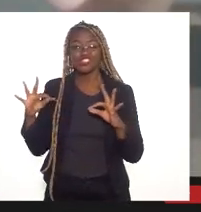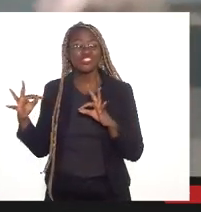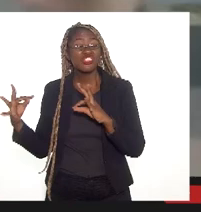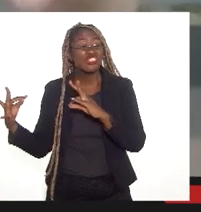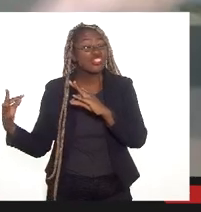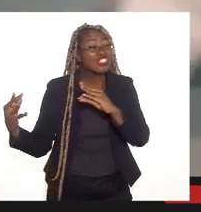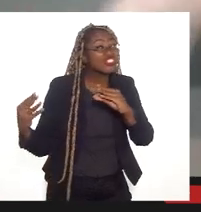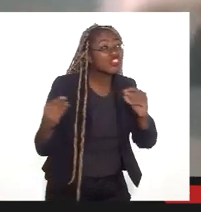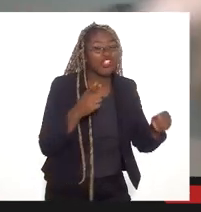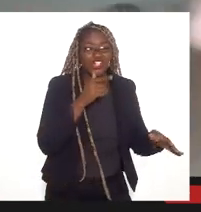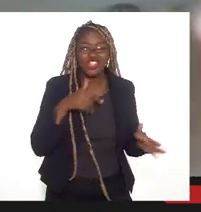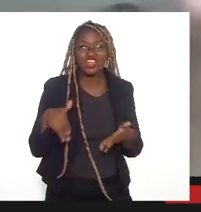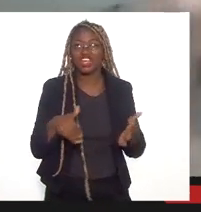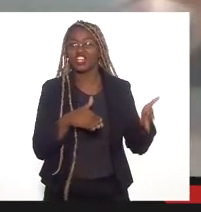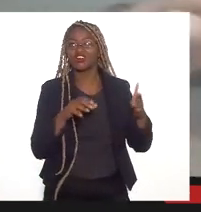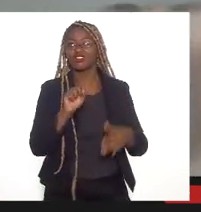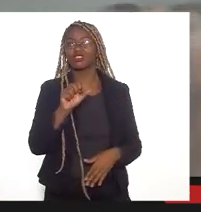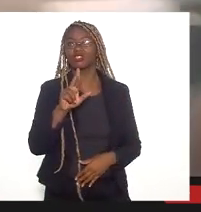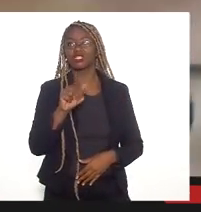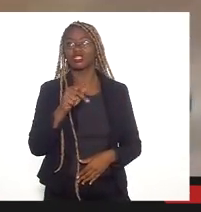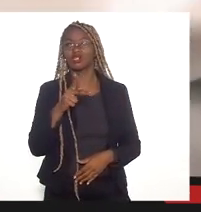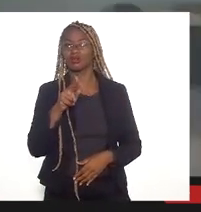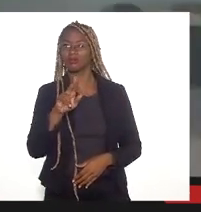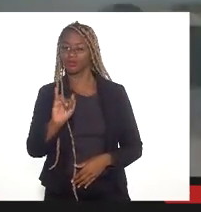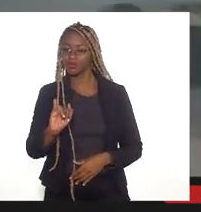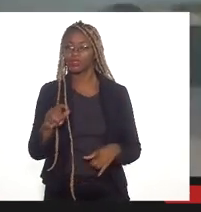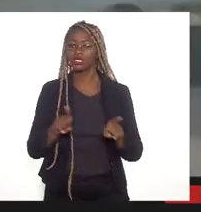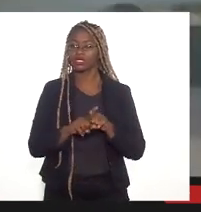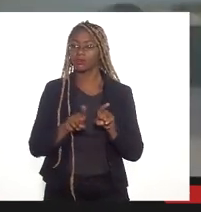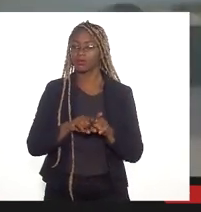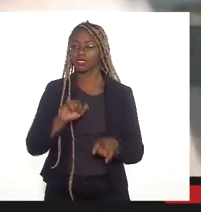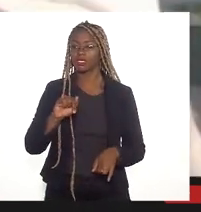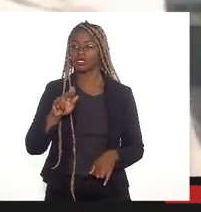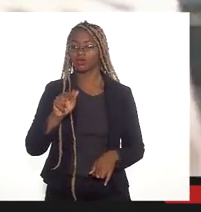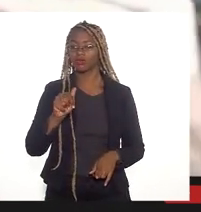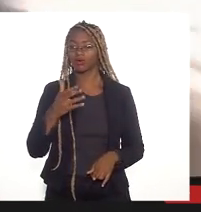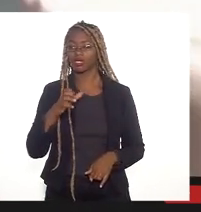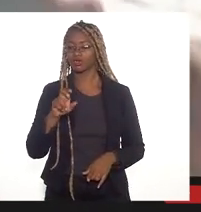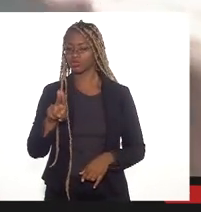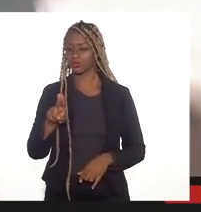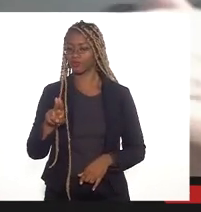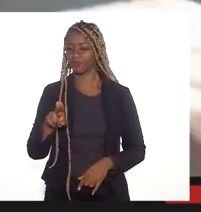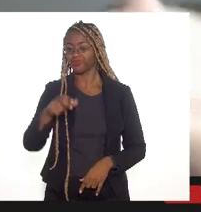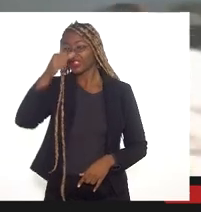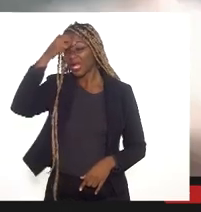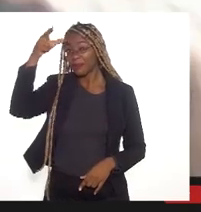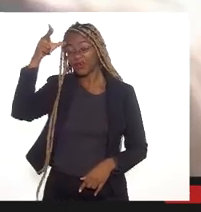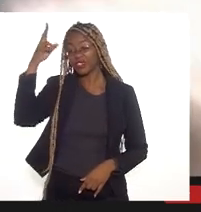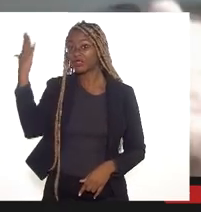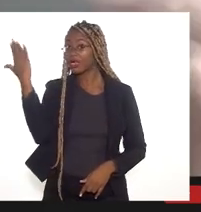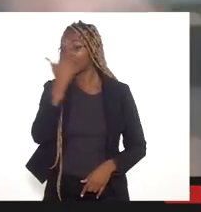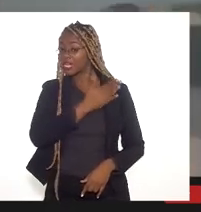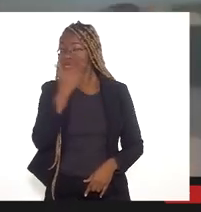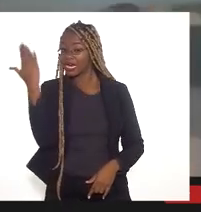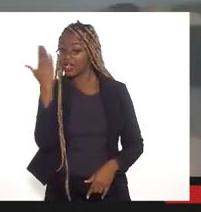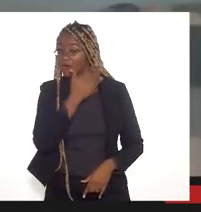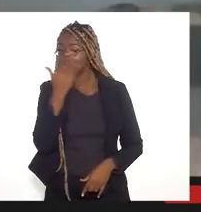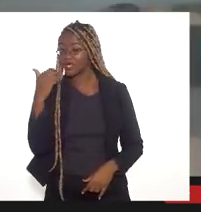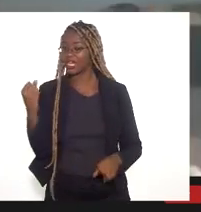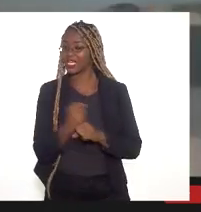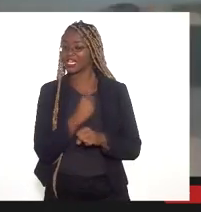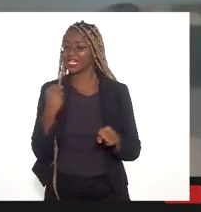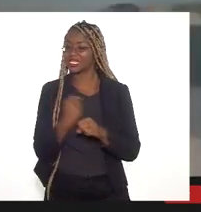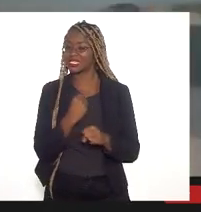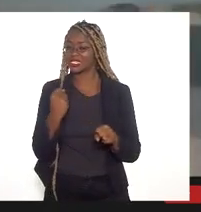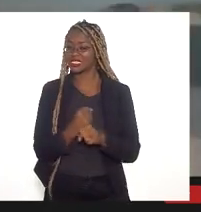Rio Sarapuí e Iguaçu você vai aumentar a inundação. A prefeitura não está vendo que esta obra que vai dar um